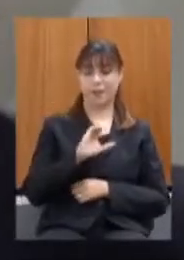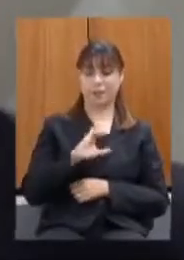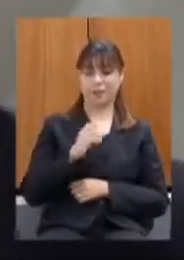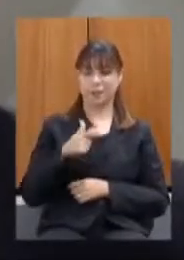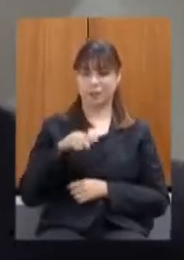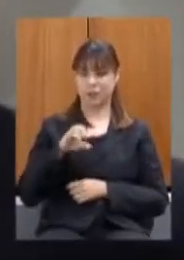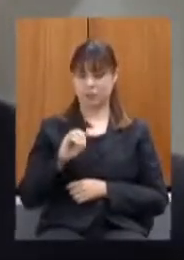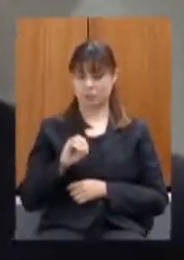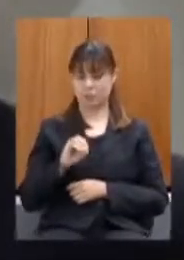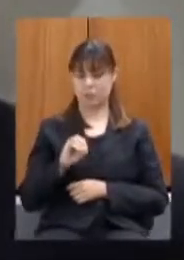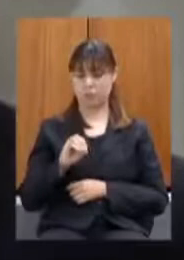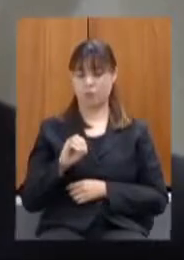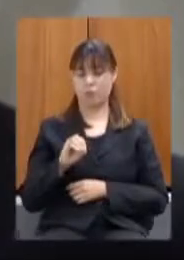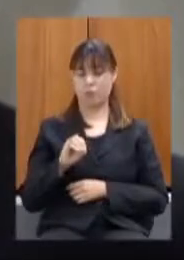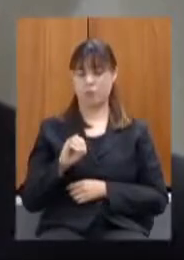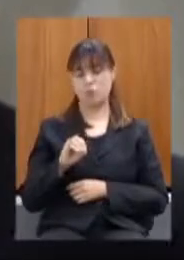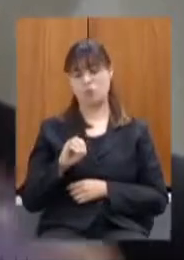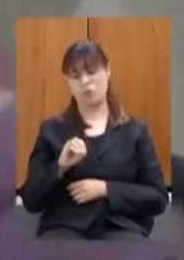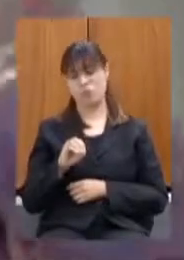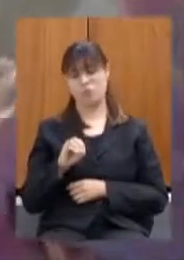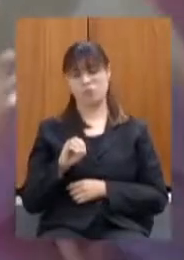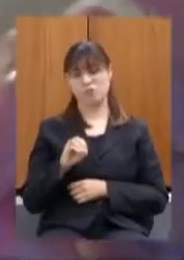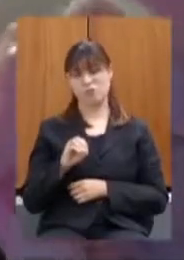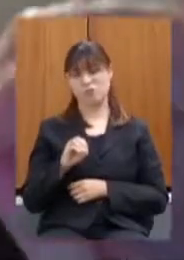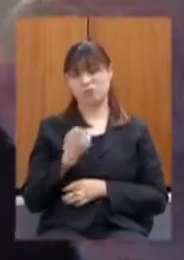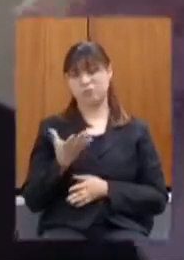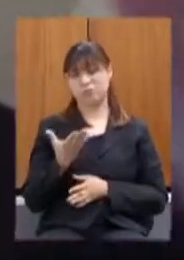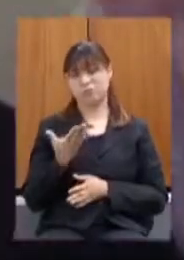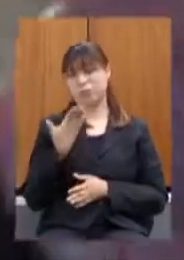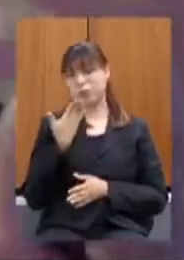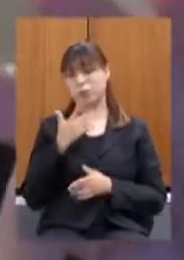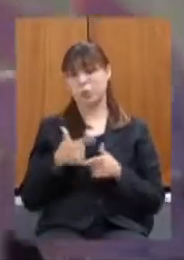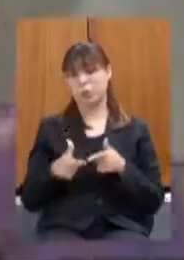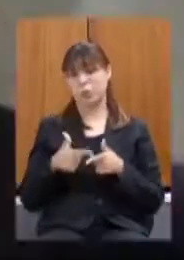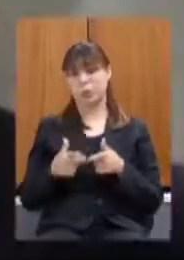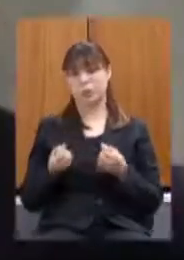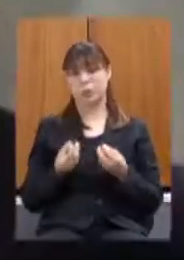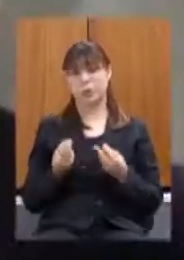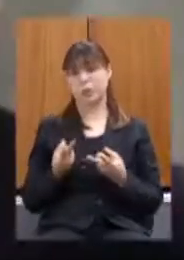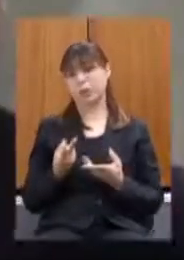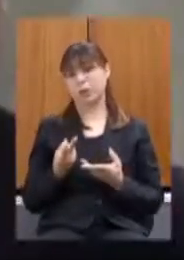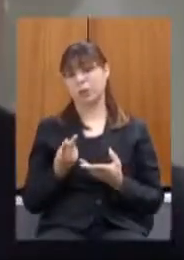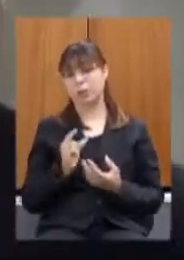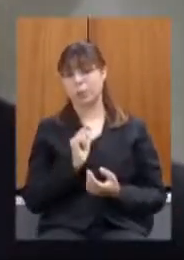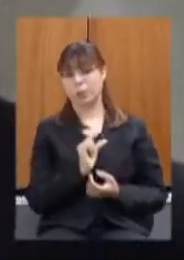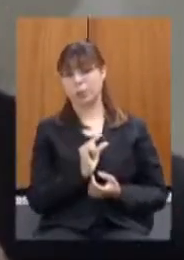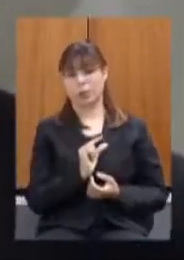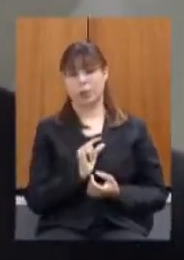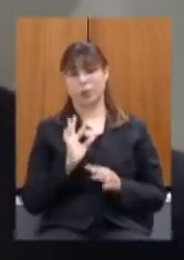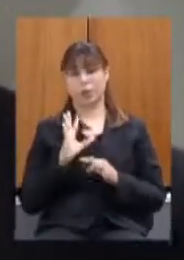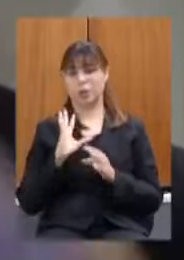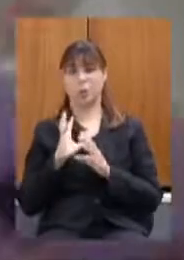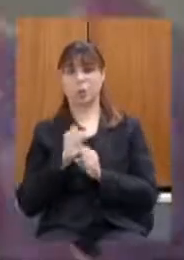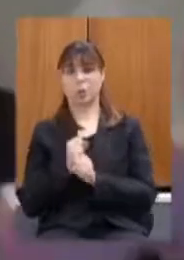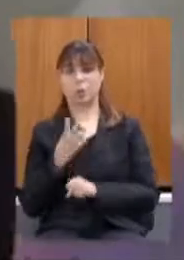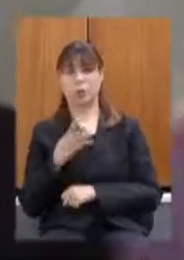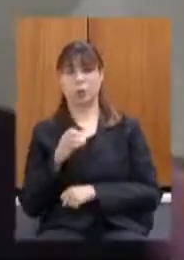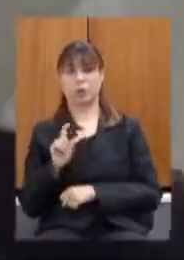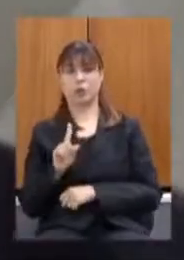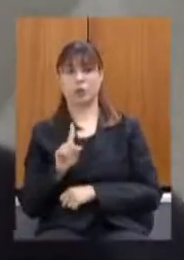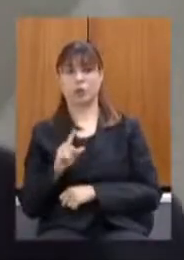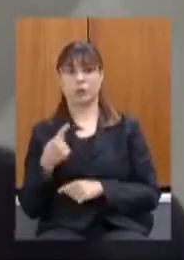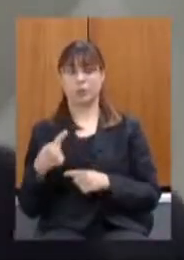qual o problema da gente vender um pedaço só dos 49% é que o valor será muito